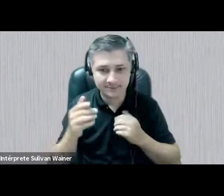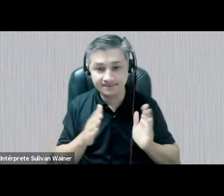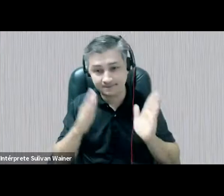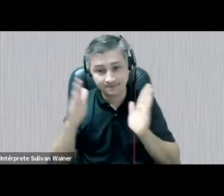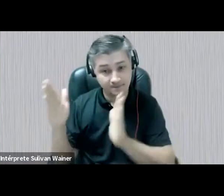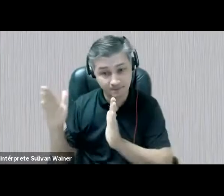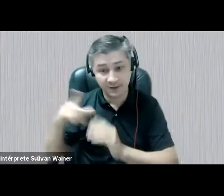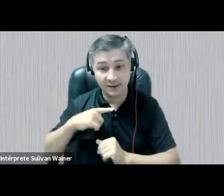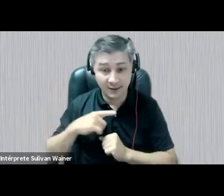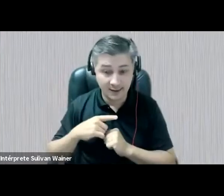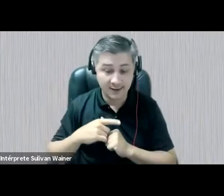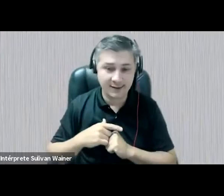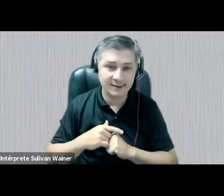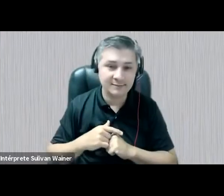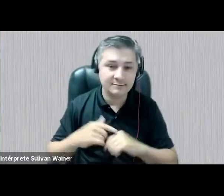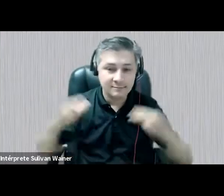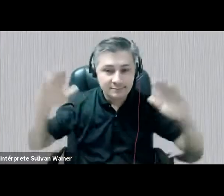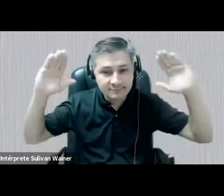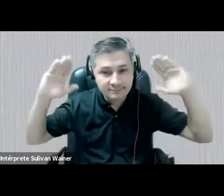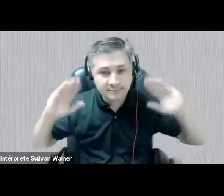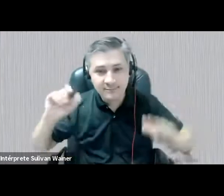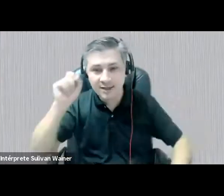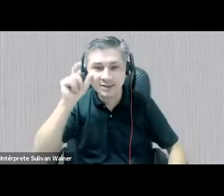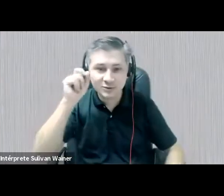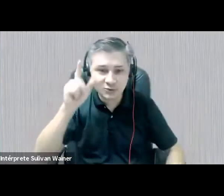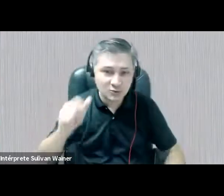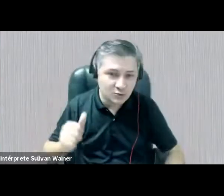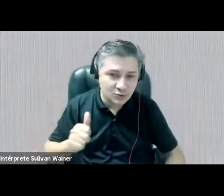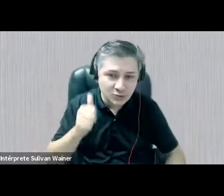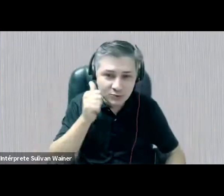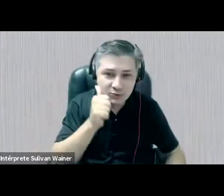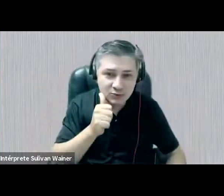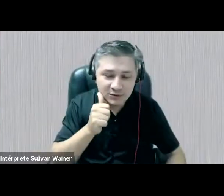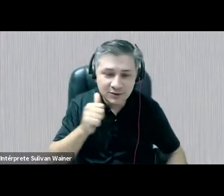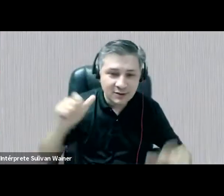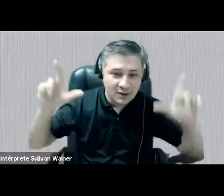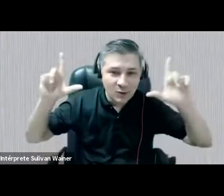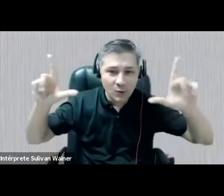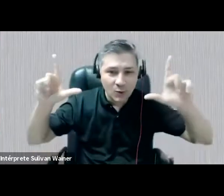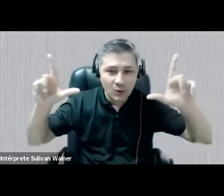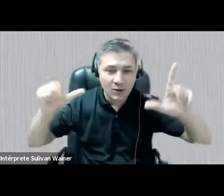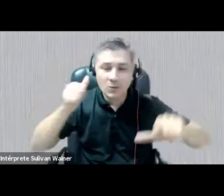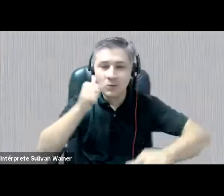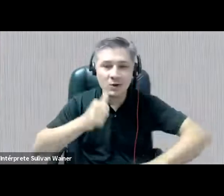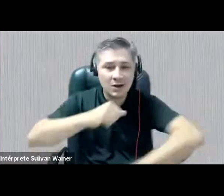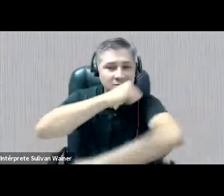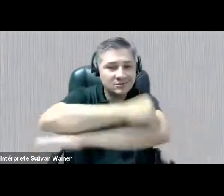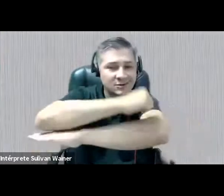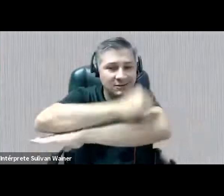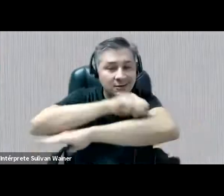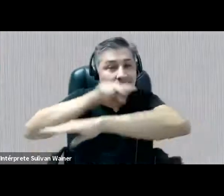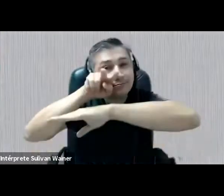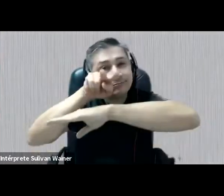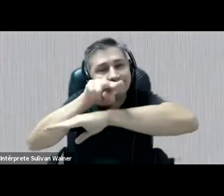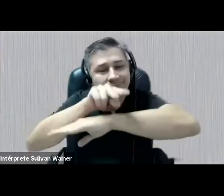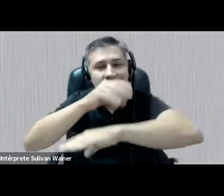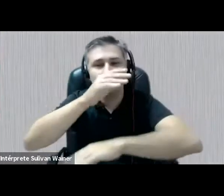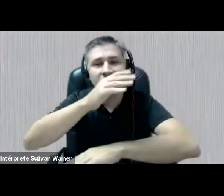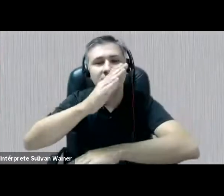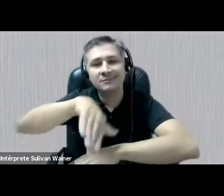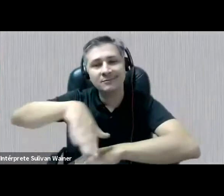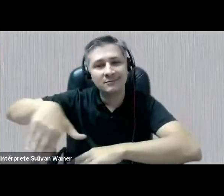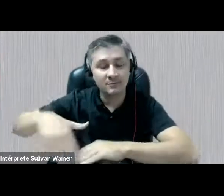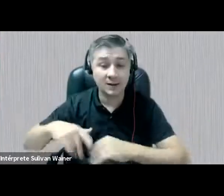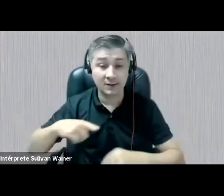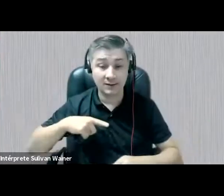tem uma parede azulada com o retrato de Dalí de uma mulher que está sobre uma janela mirando o mar. Sou mãe de